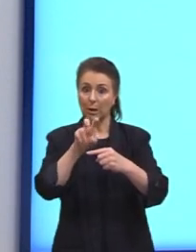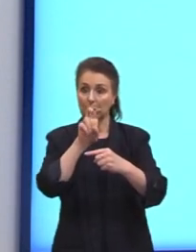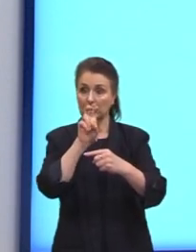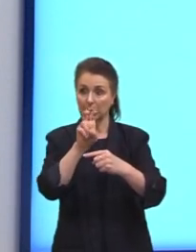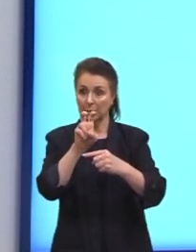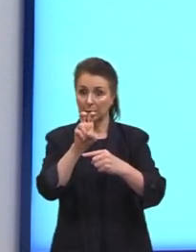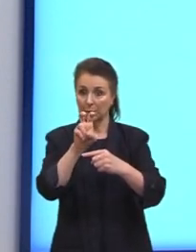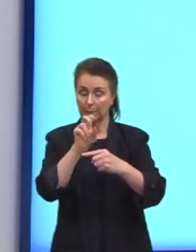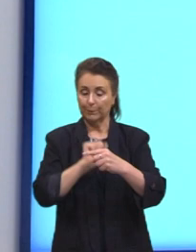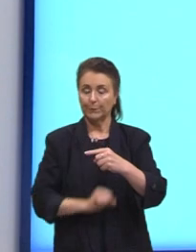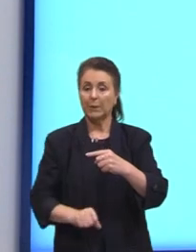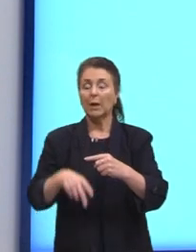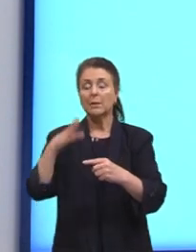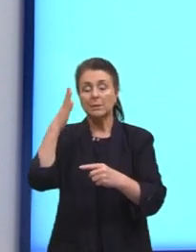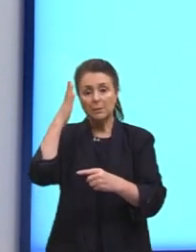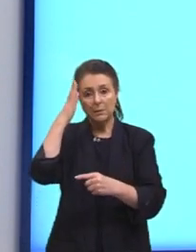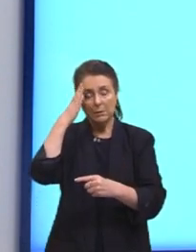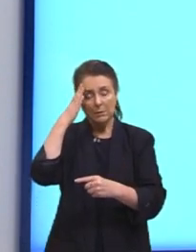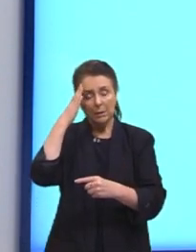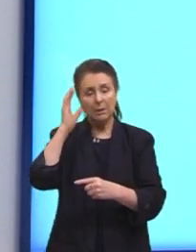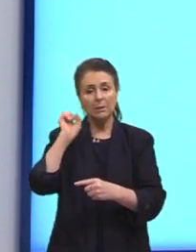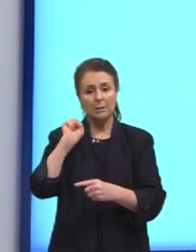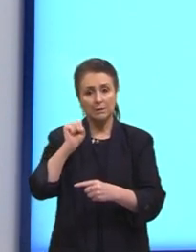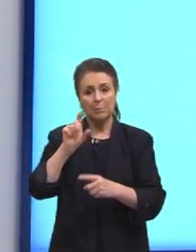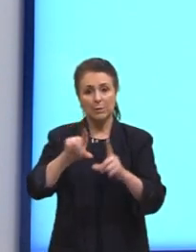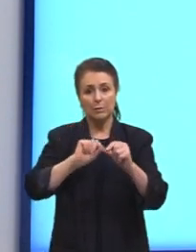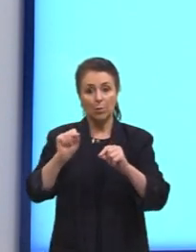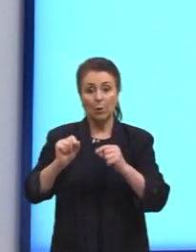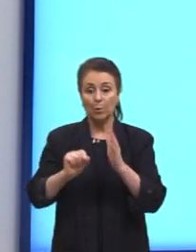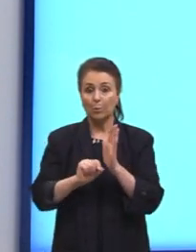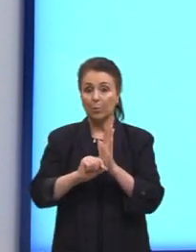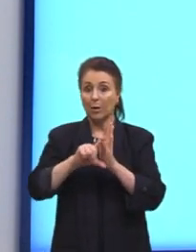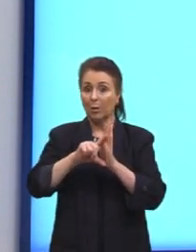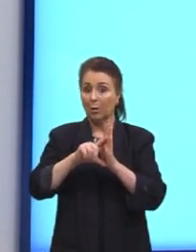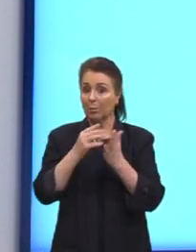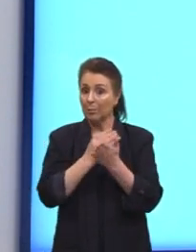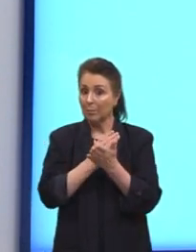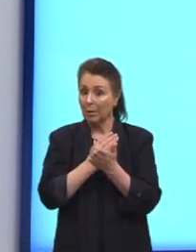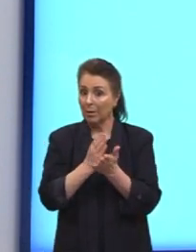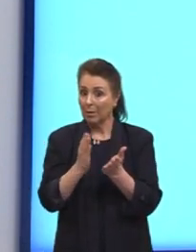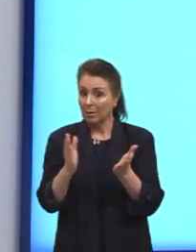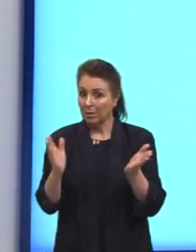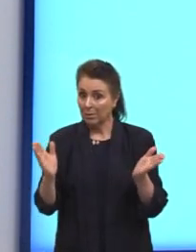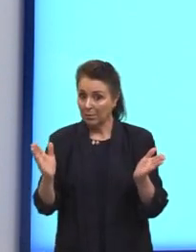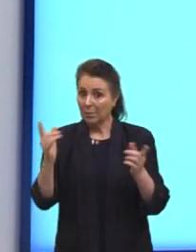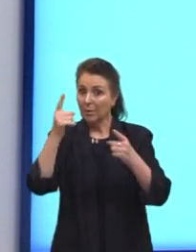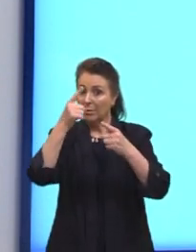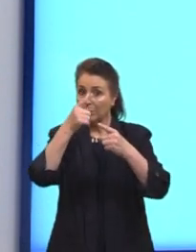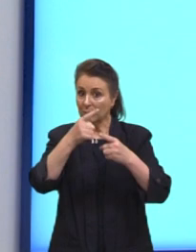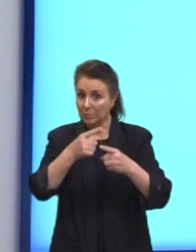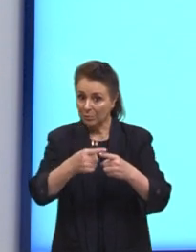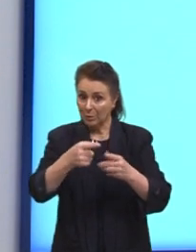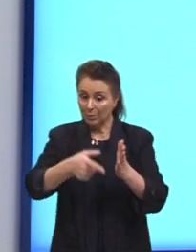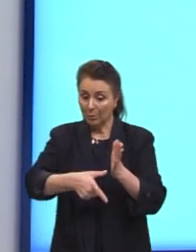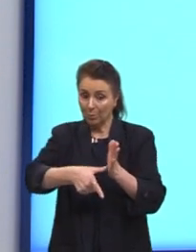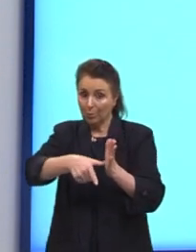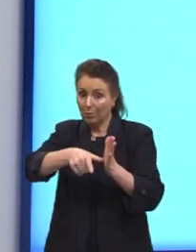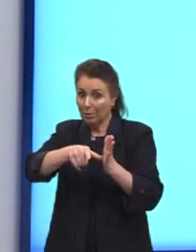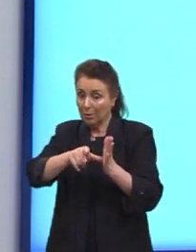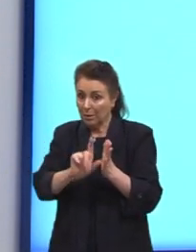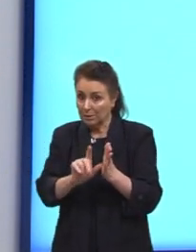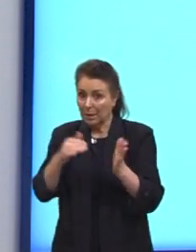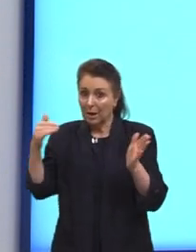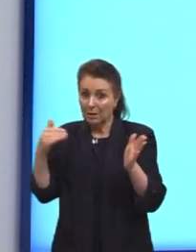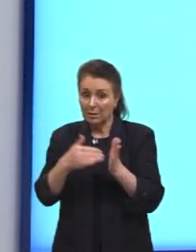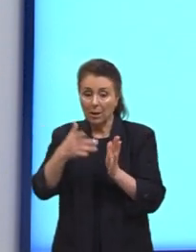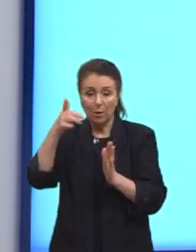né? A gente sempre escolhe o maior fatorial para abrir ele, Para multiplicar pelos antecessores, até